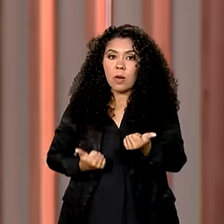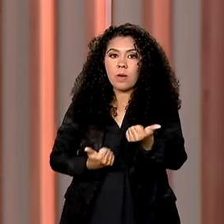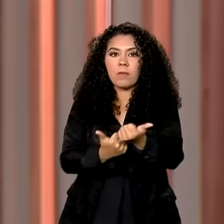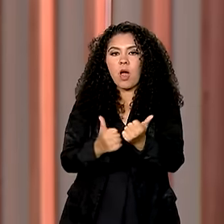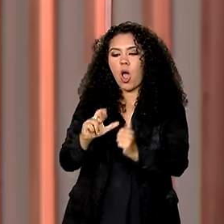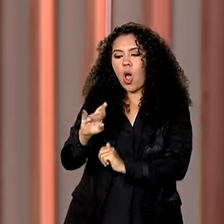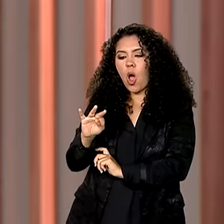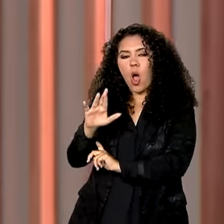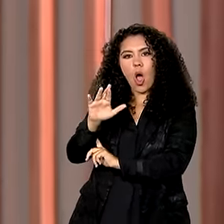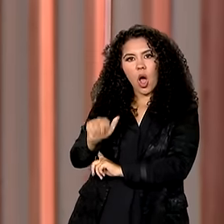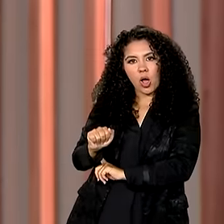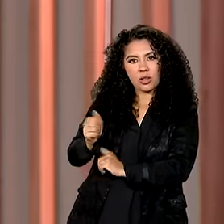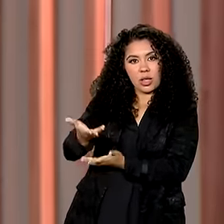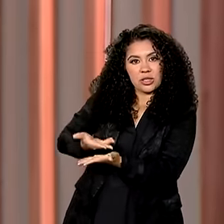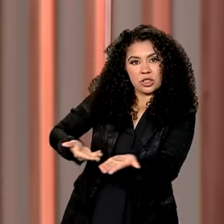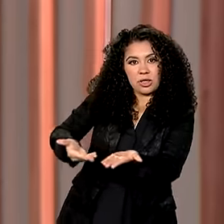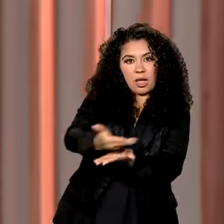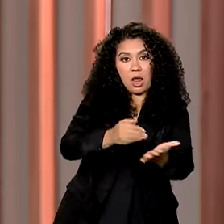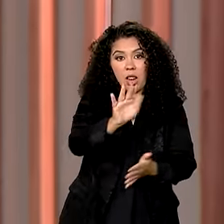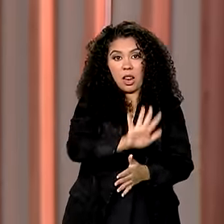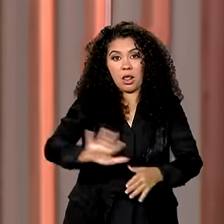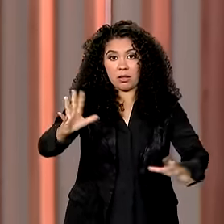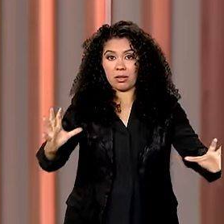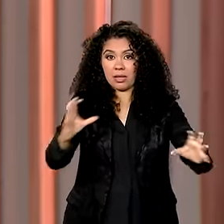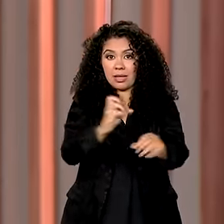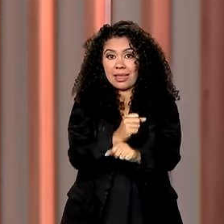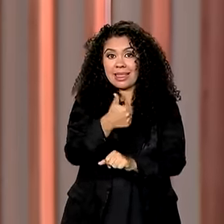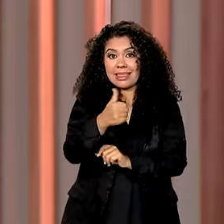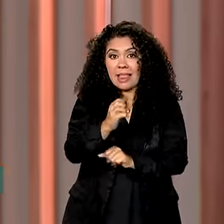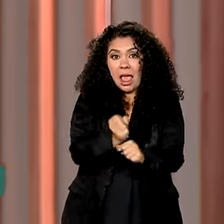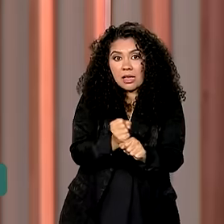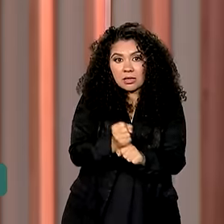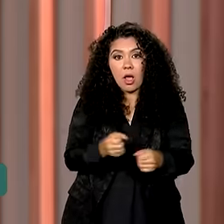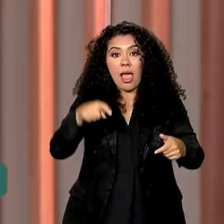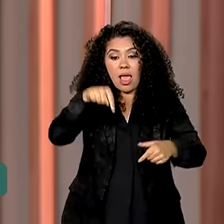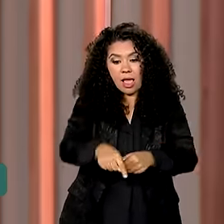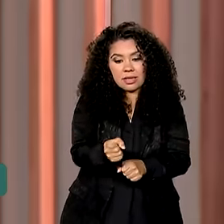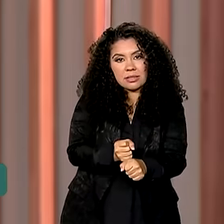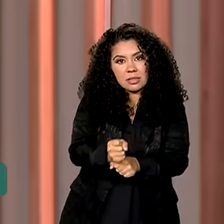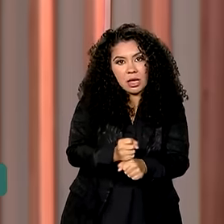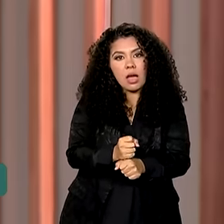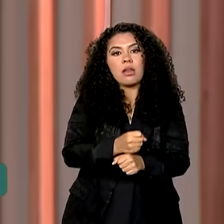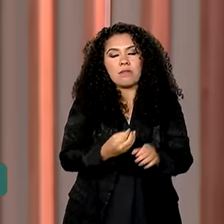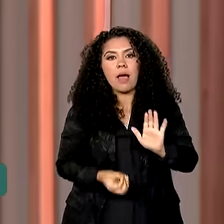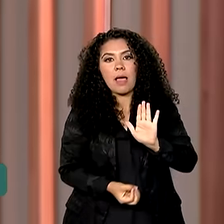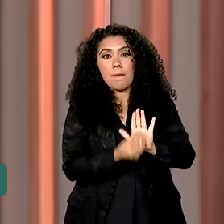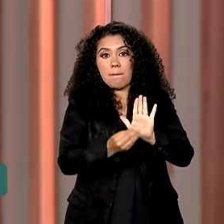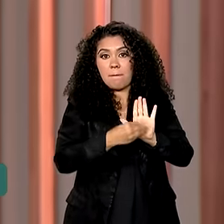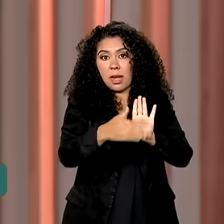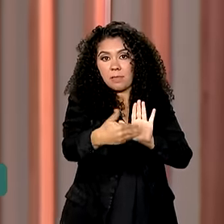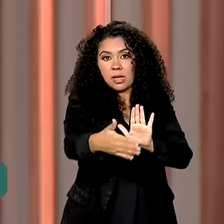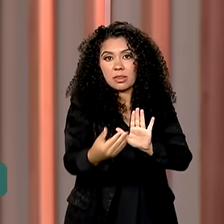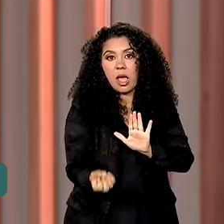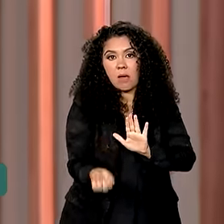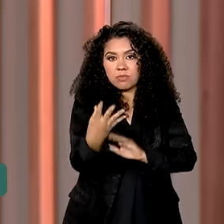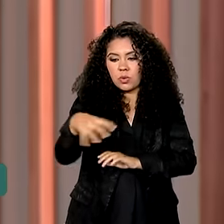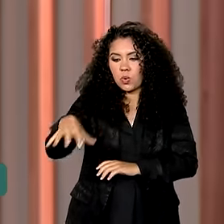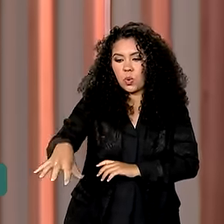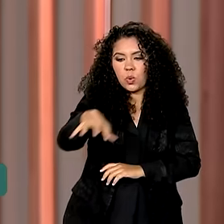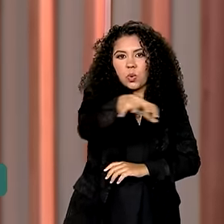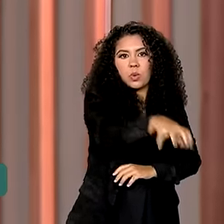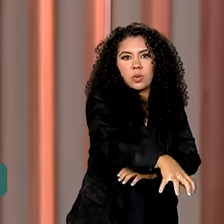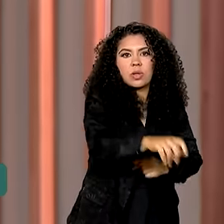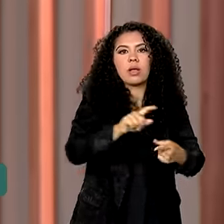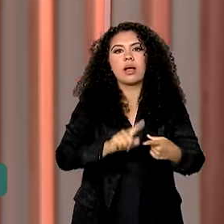o Rotas de Integração Nacional, que completa 10 anos, vai implementar este ano dois novos polos produtivos, o da avicultura